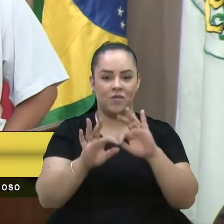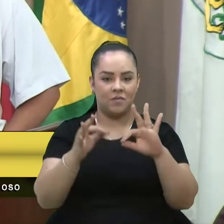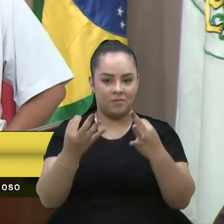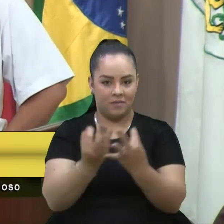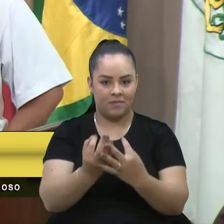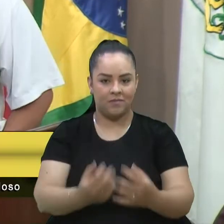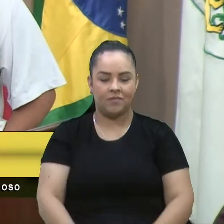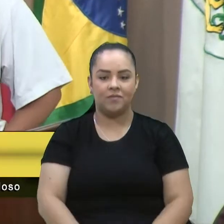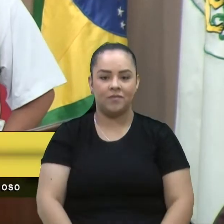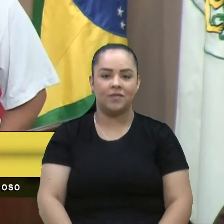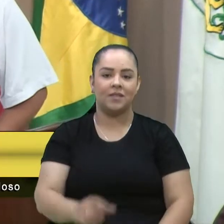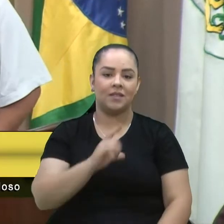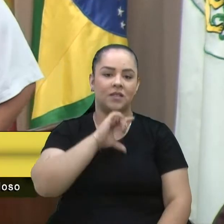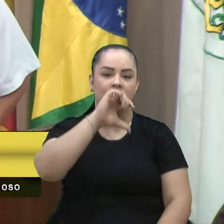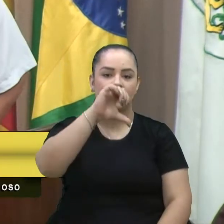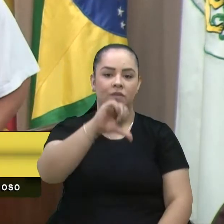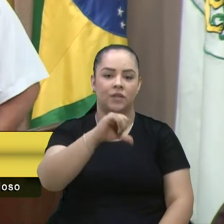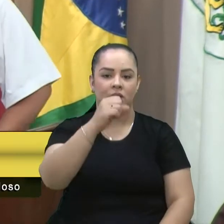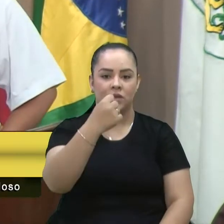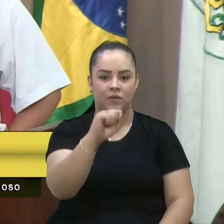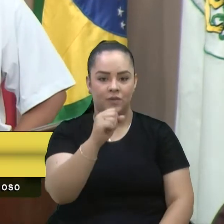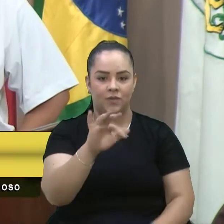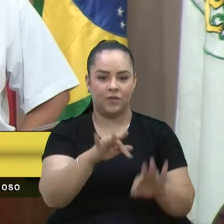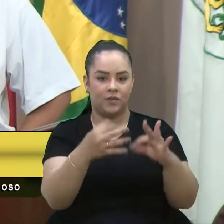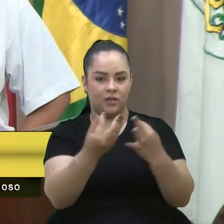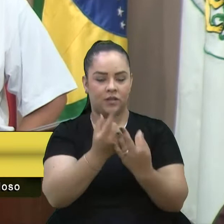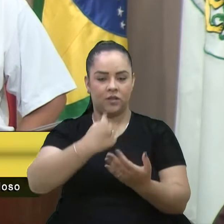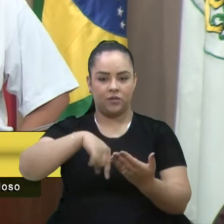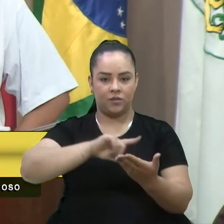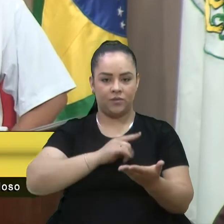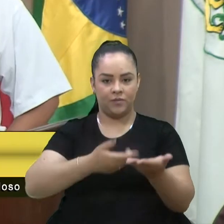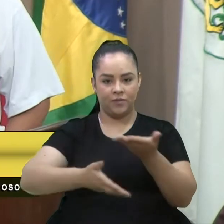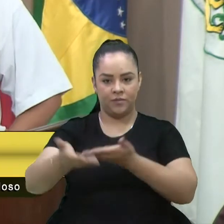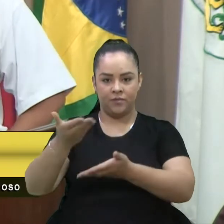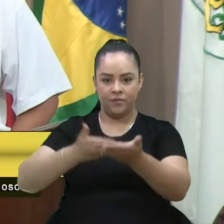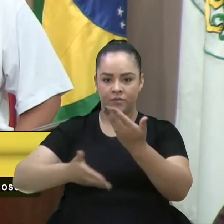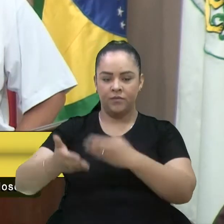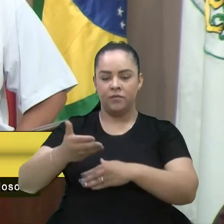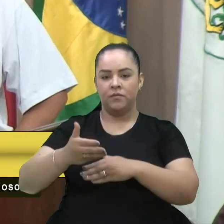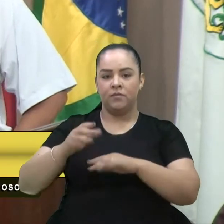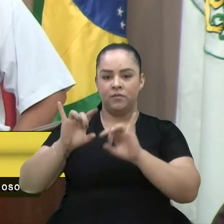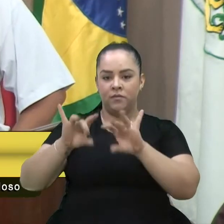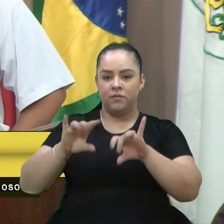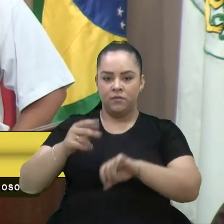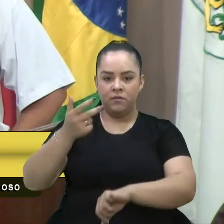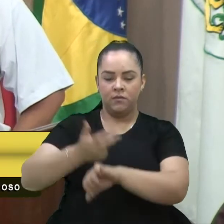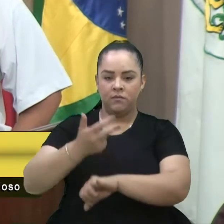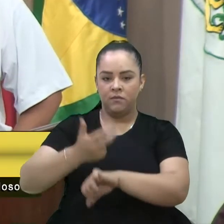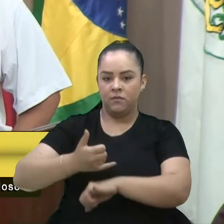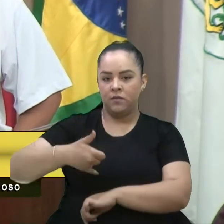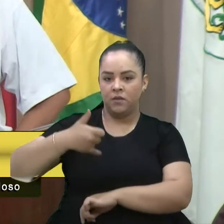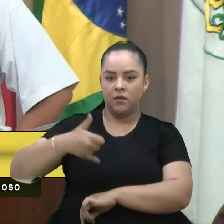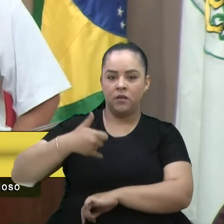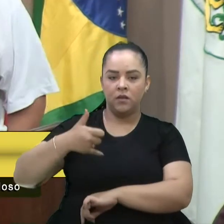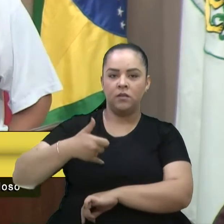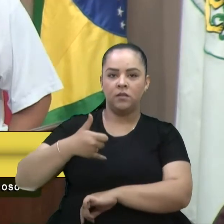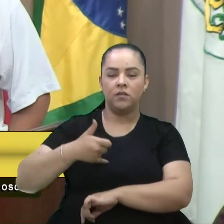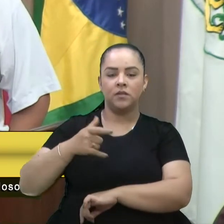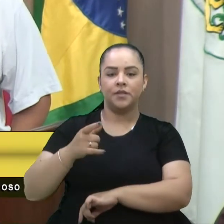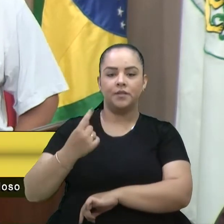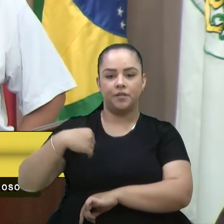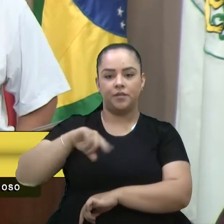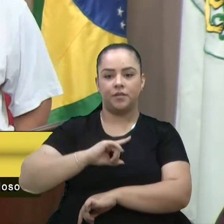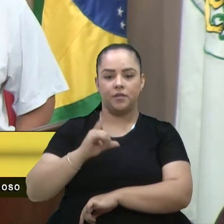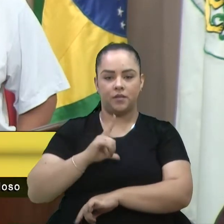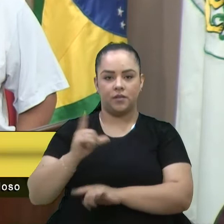São 98 famílias que a gente atende, em especial o idoso, através da nossa parceria que